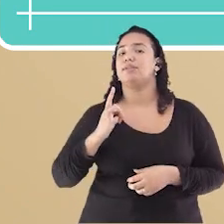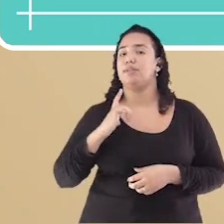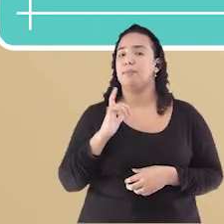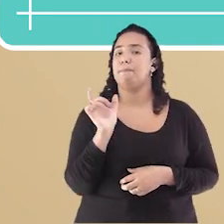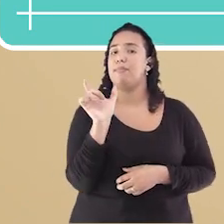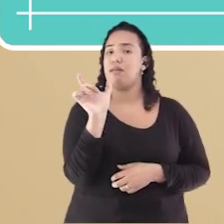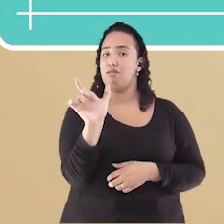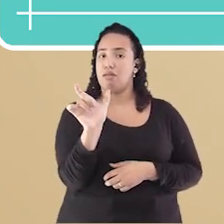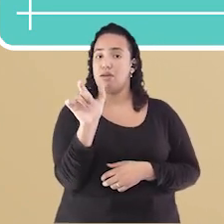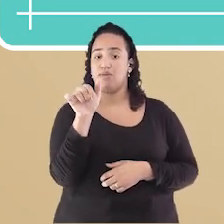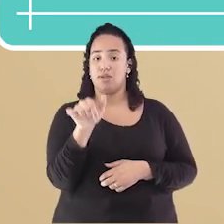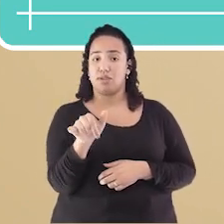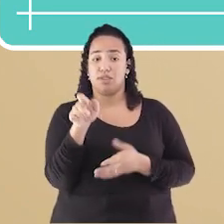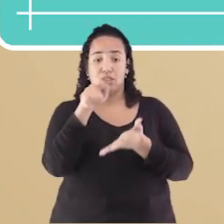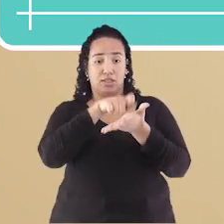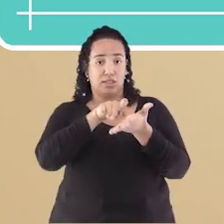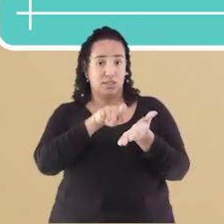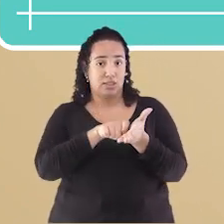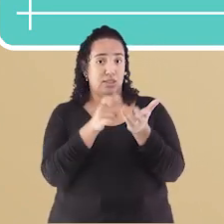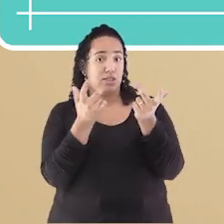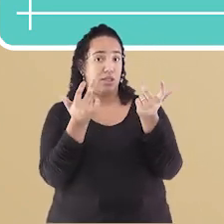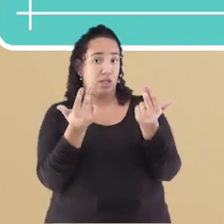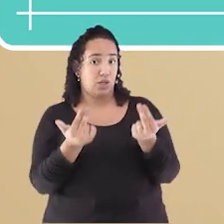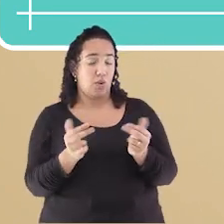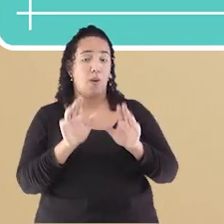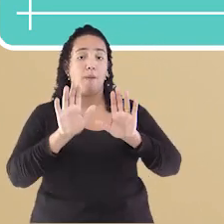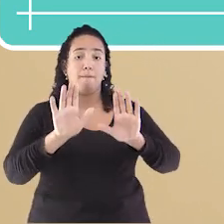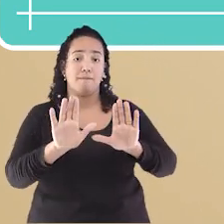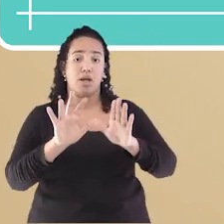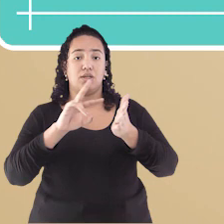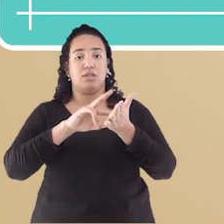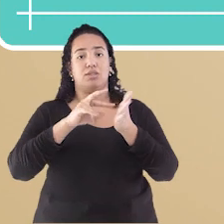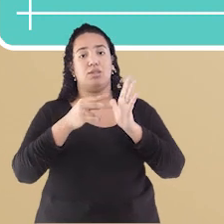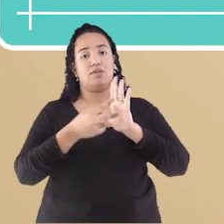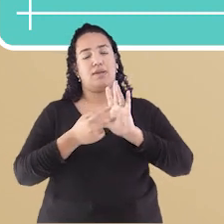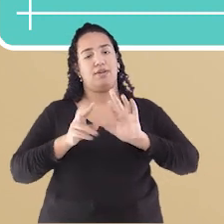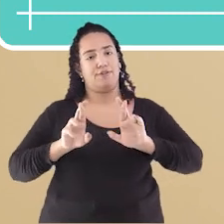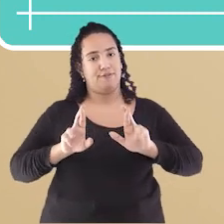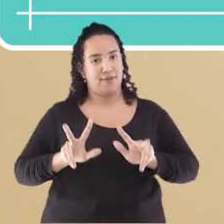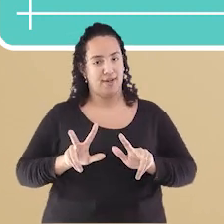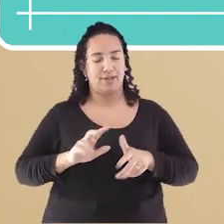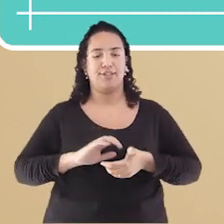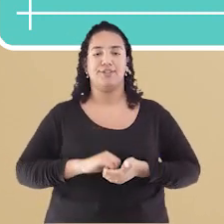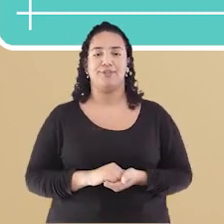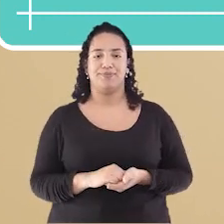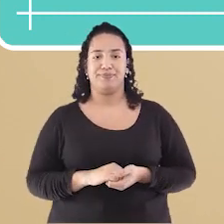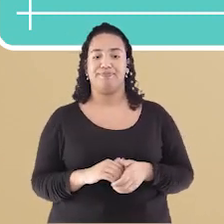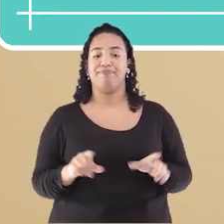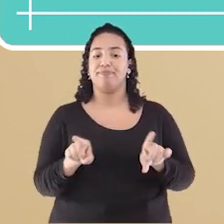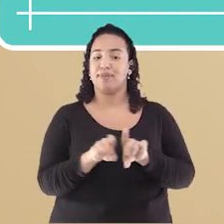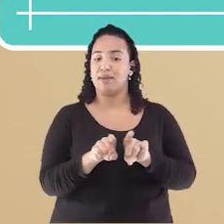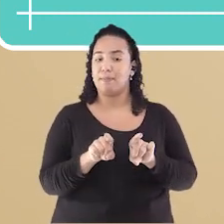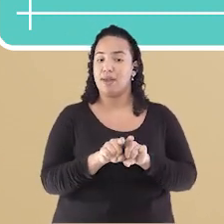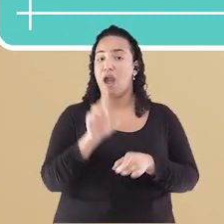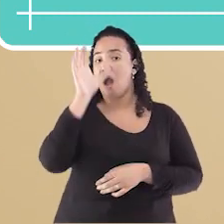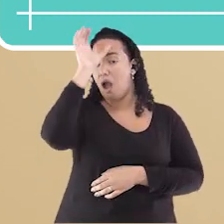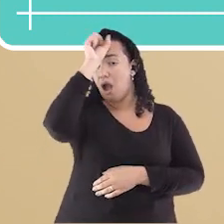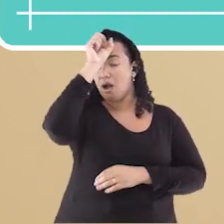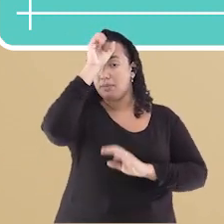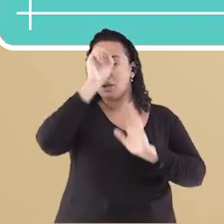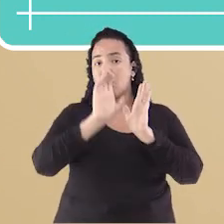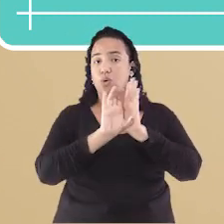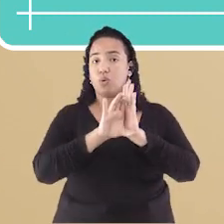palavras com a mesma grafia, mas com significados diferentes Aprender o